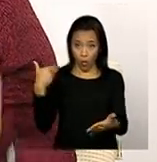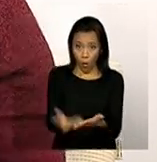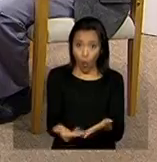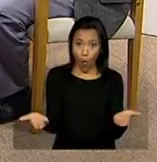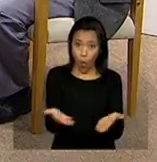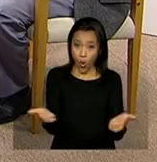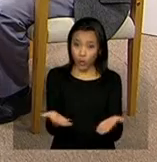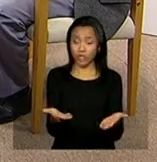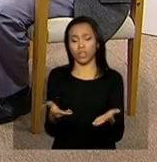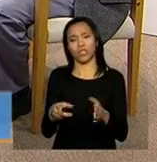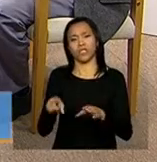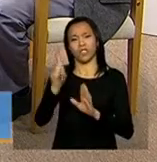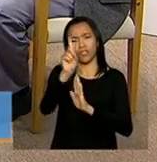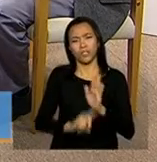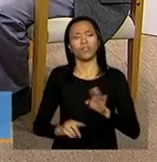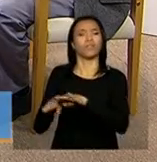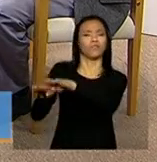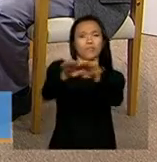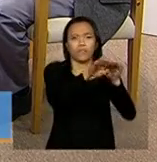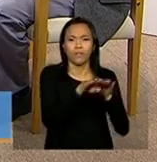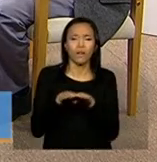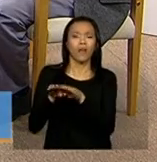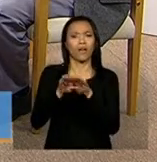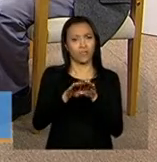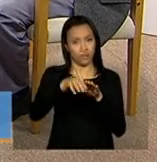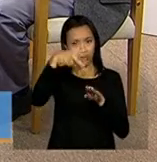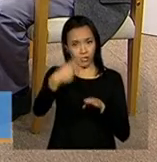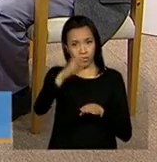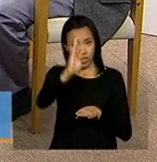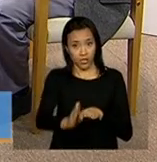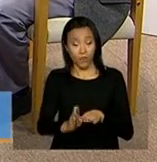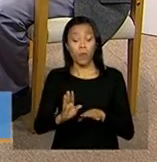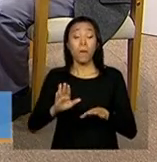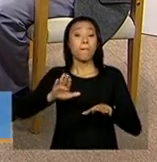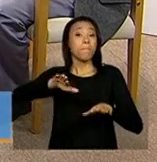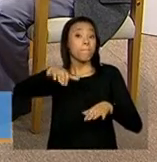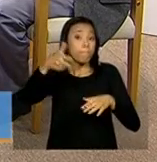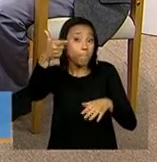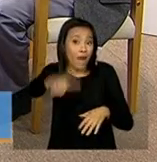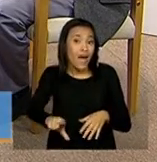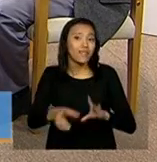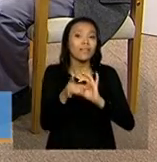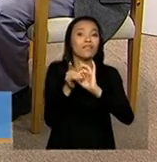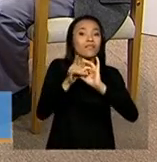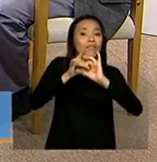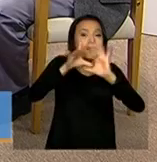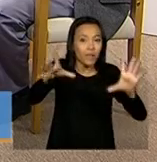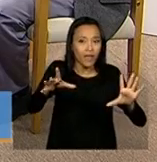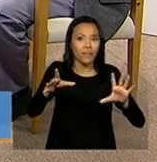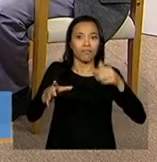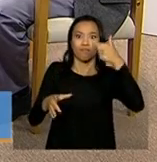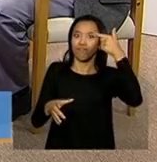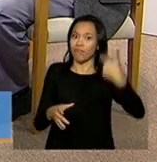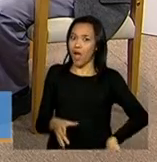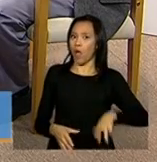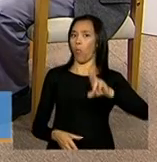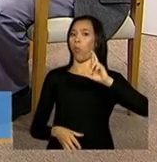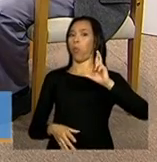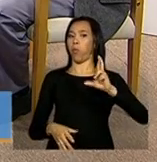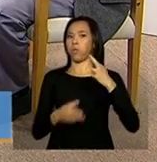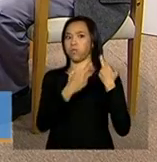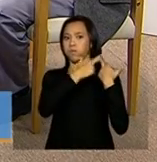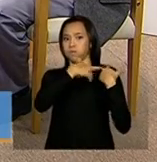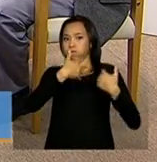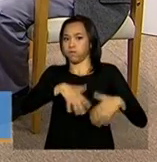democratização do Estado brasileiro, quanto mais liberdade, também mais responsabilidade